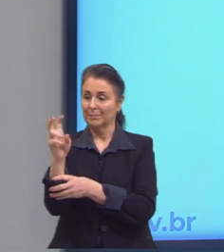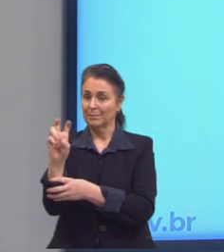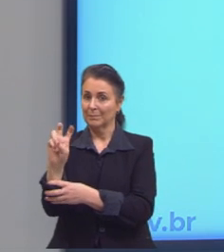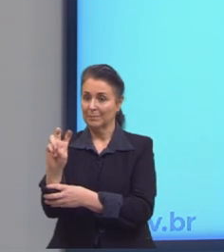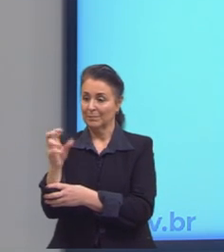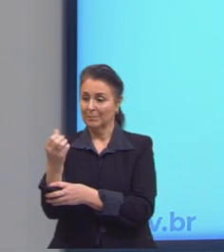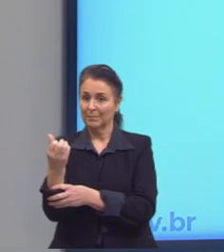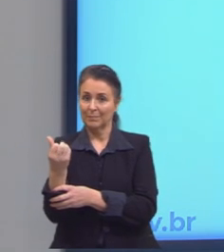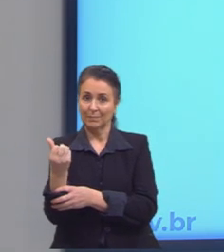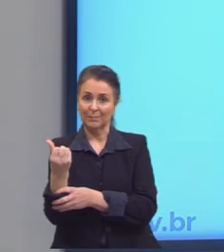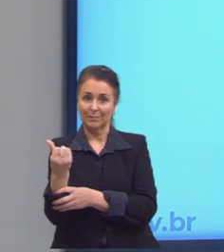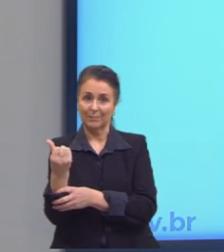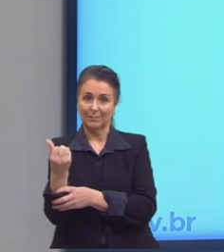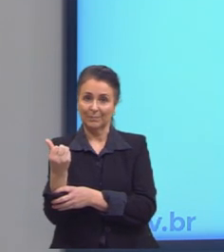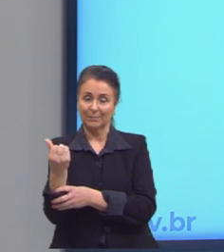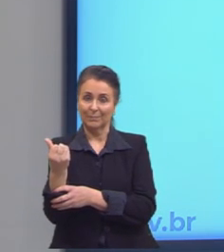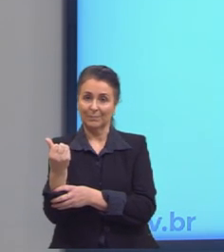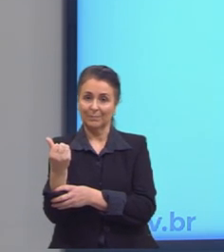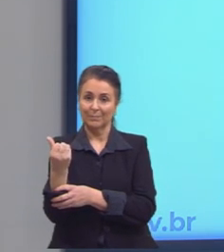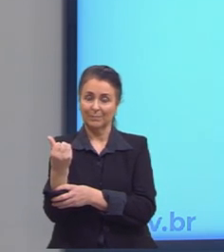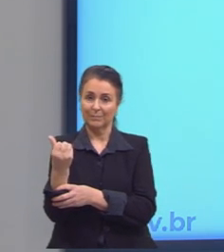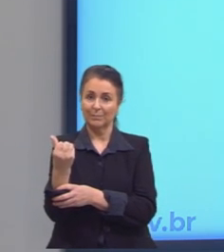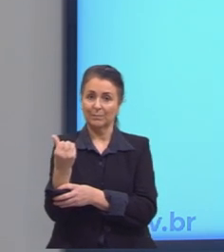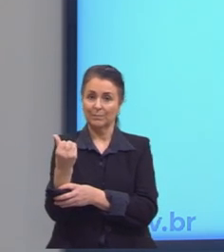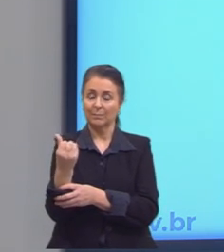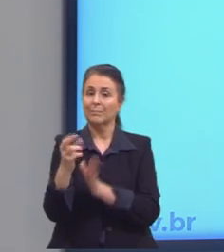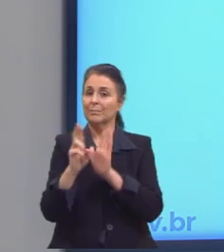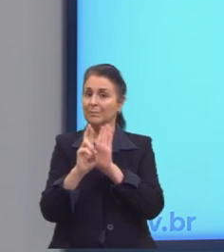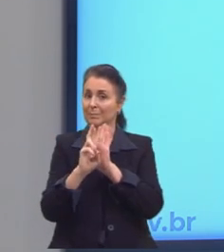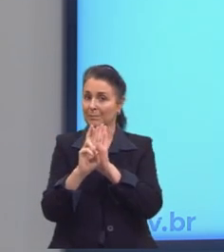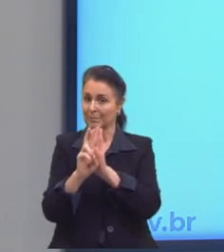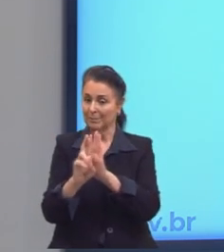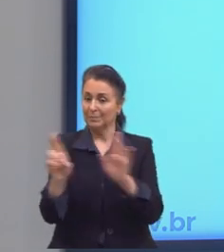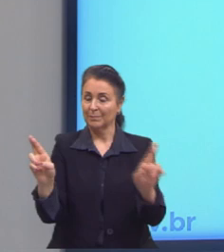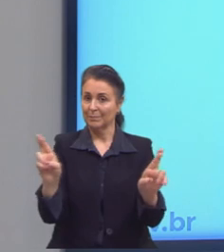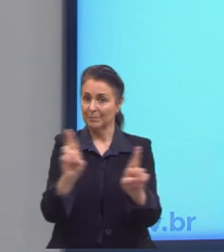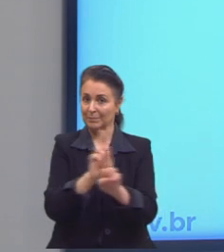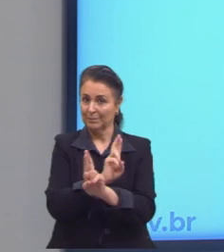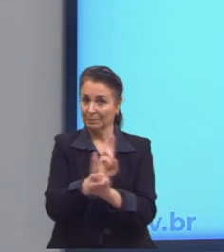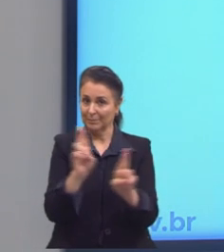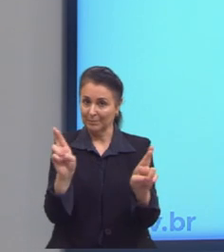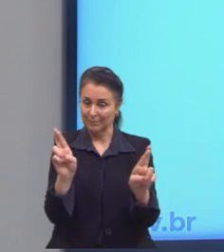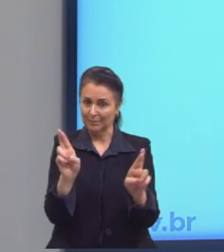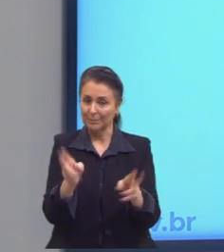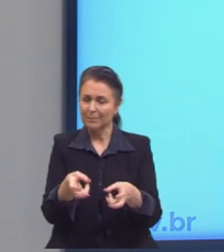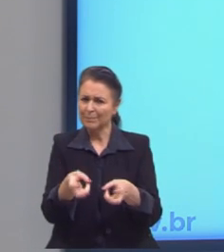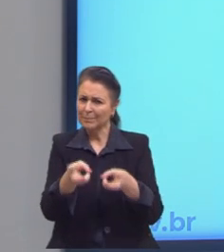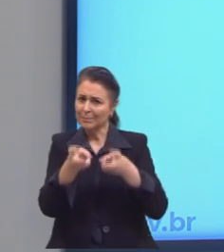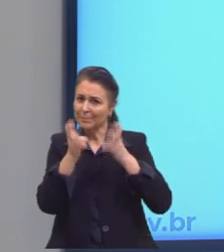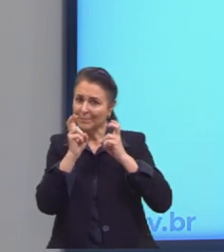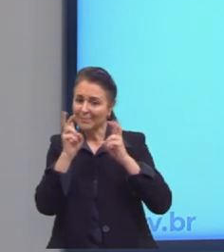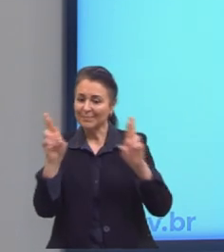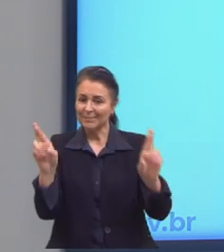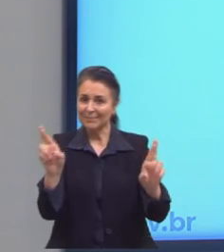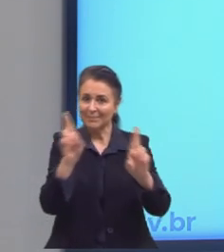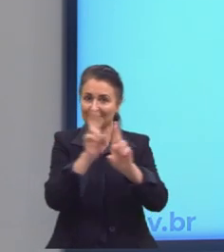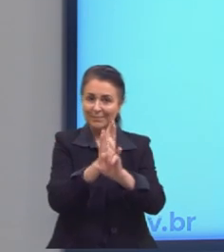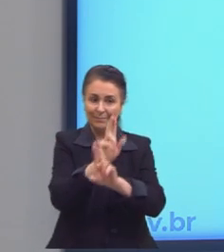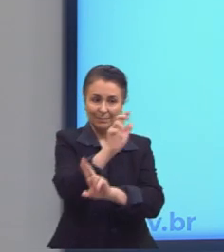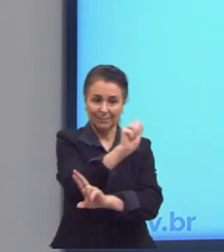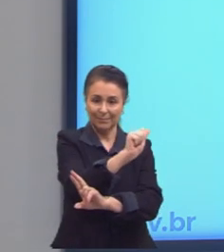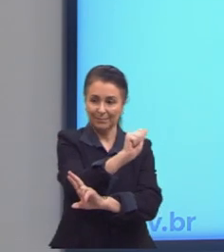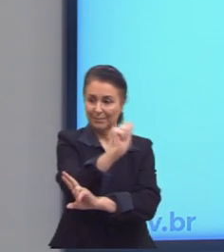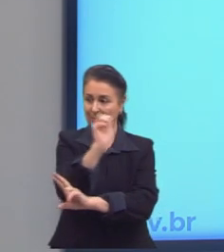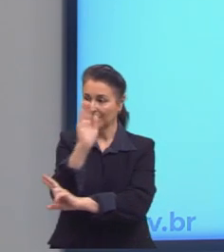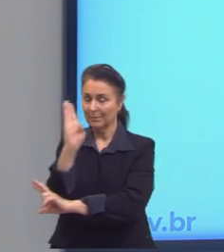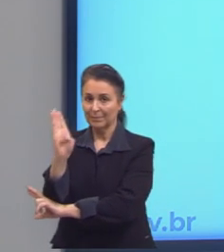5 e 6. Nós representamos essa relação e notem aqui que a relação, ela está de A em B.